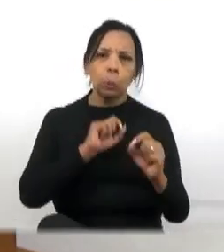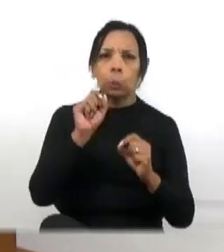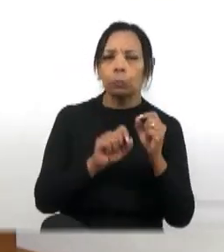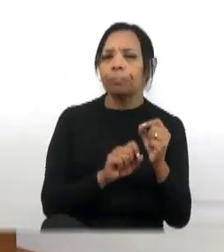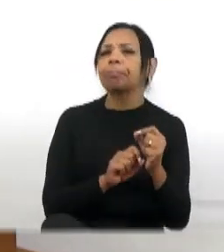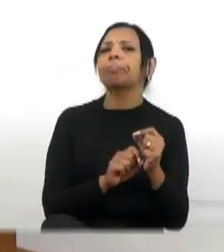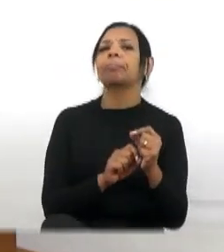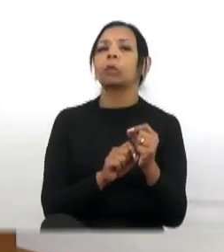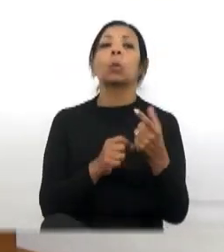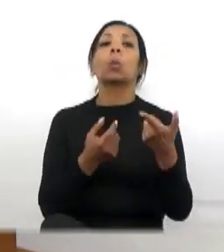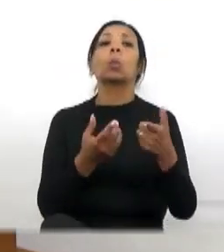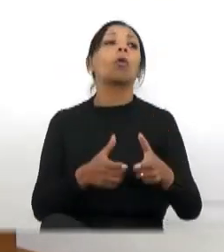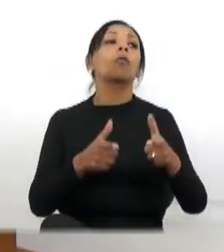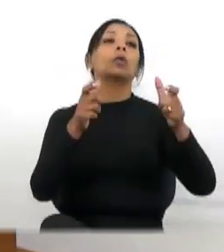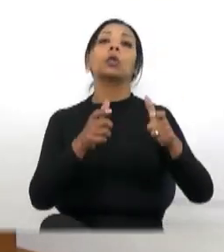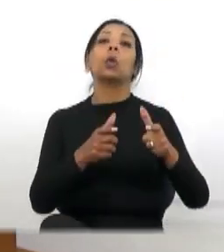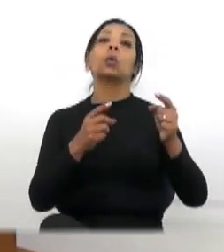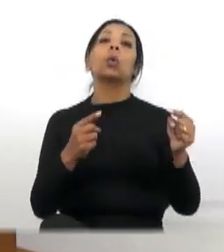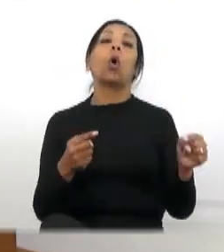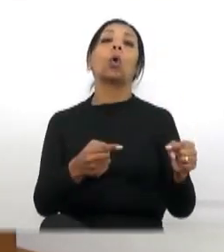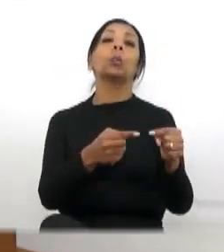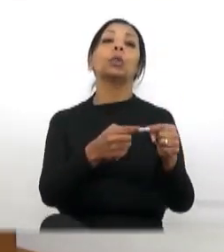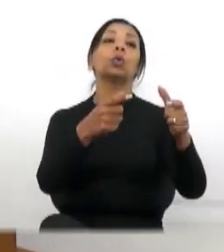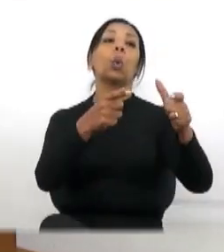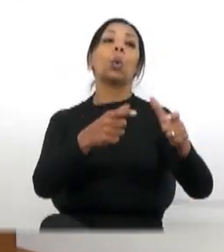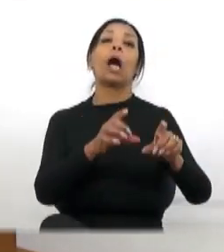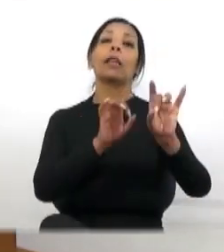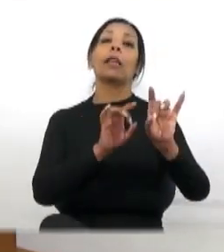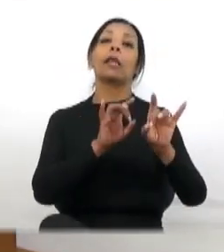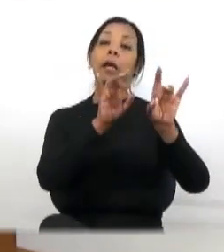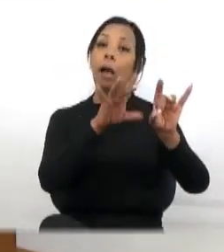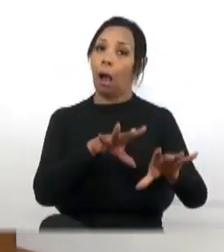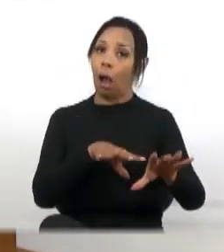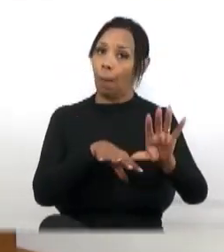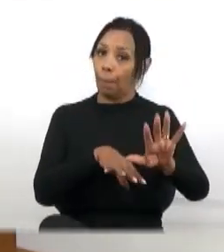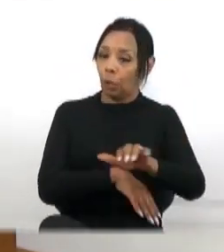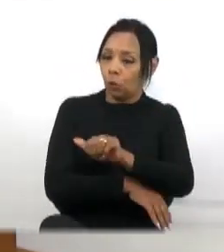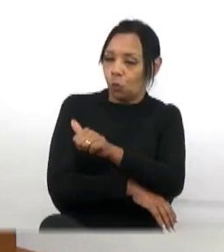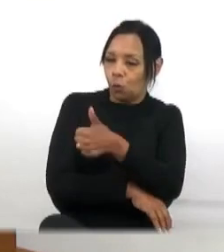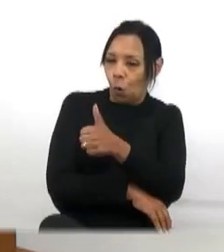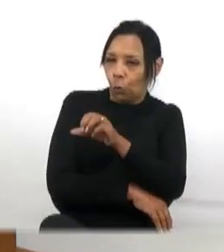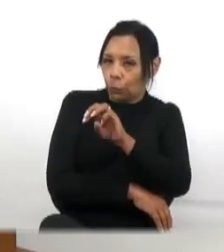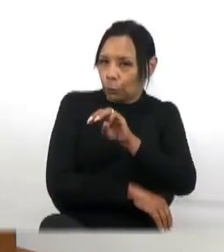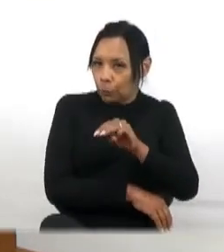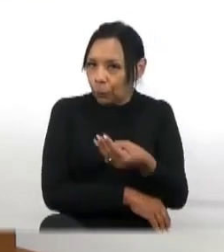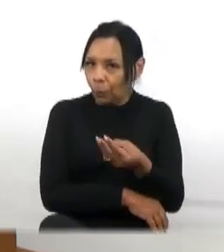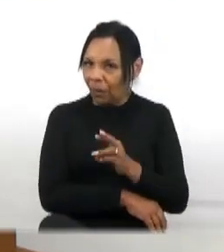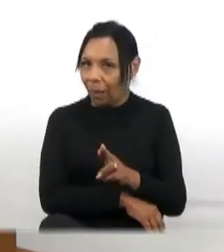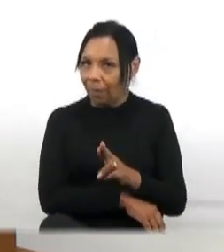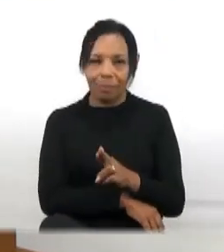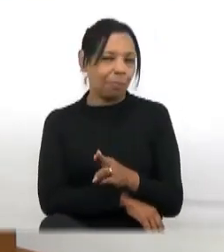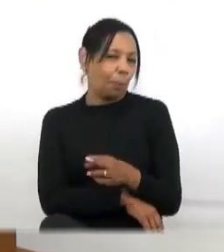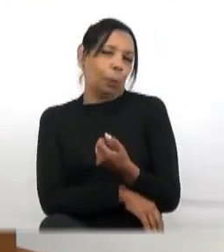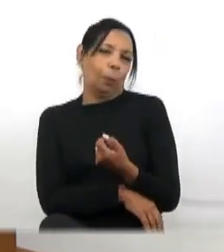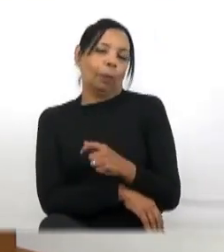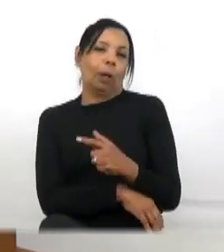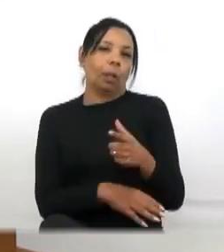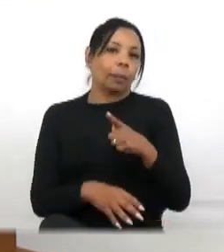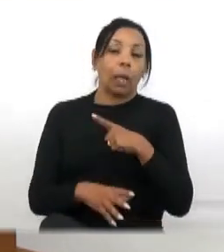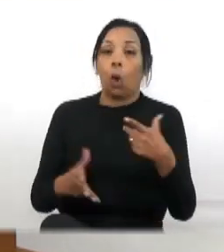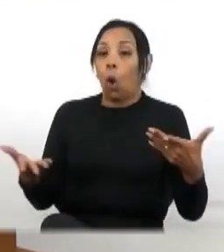correta. Mas se você for ganhar 11 milhões da prefeitura, você não precisa. Aí sabe o que eles têm hoje, Miguel?